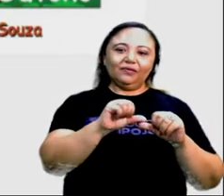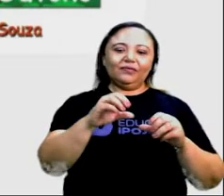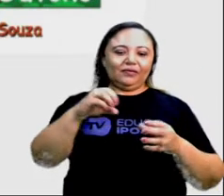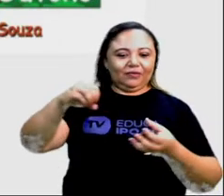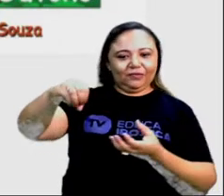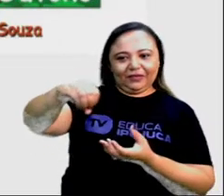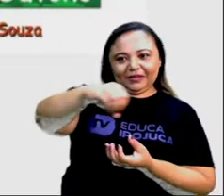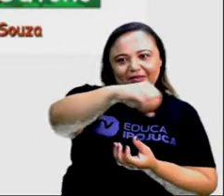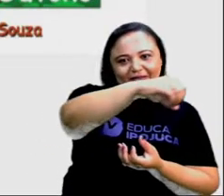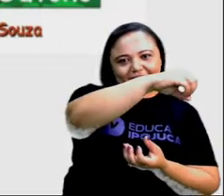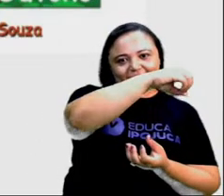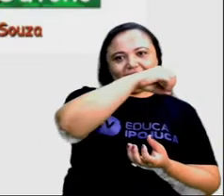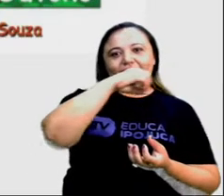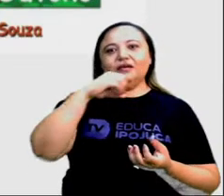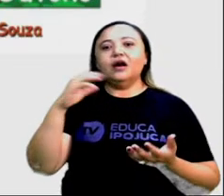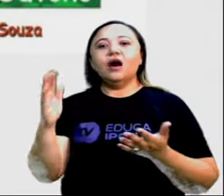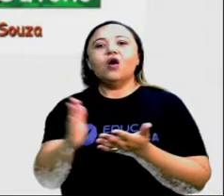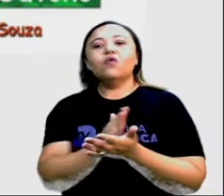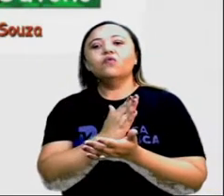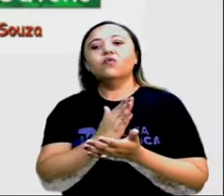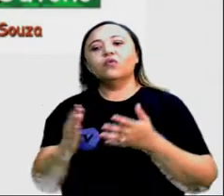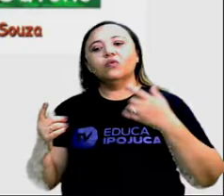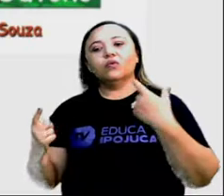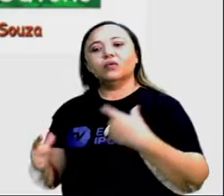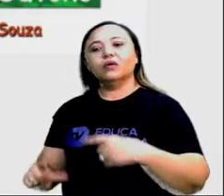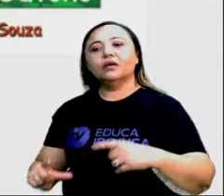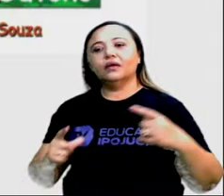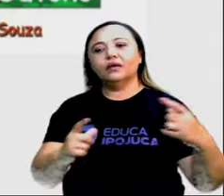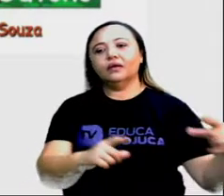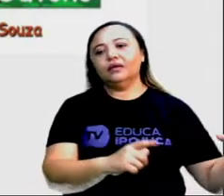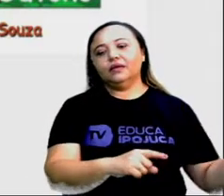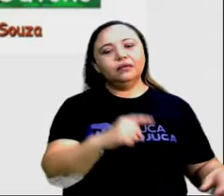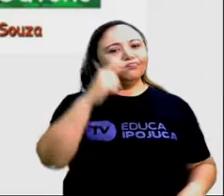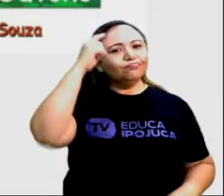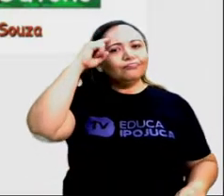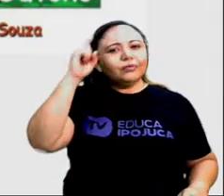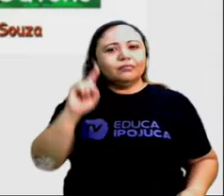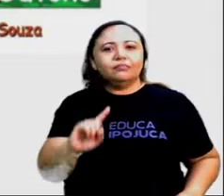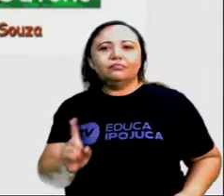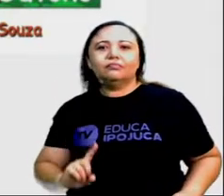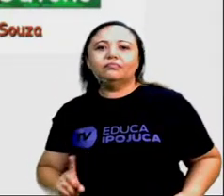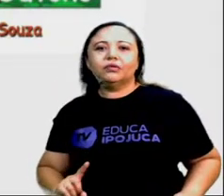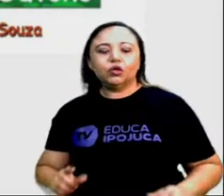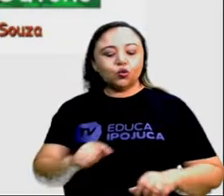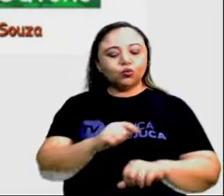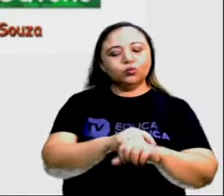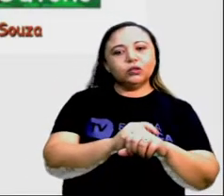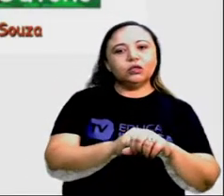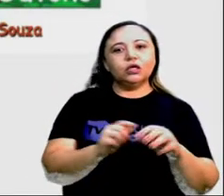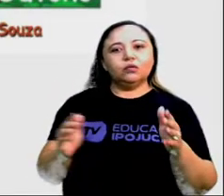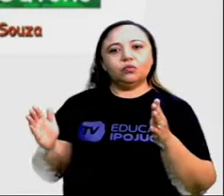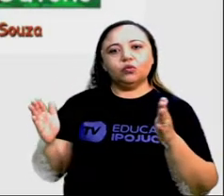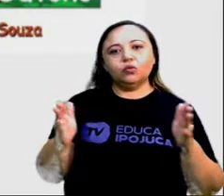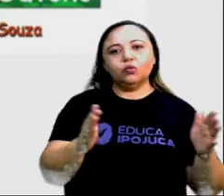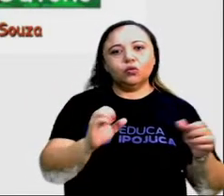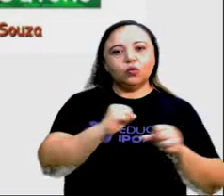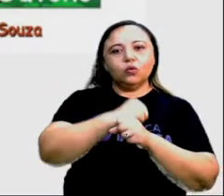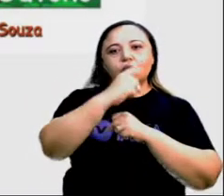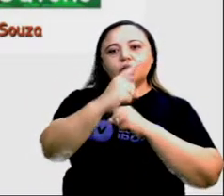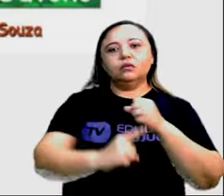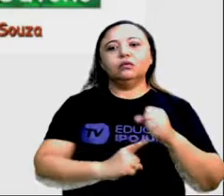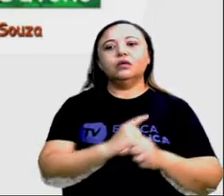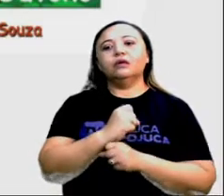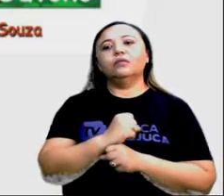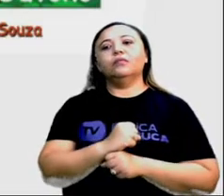modificando. Em algumas regiões, não é possível distinguir as estações do ano. E a primavera e o